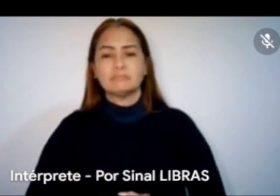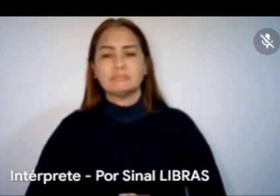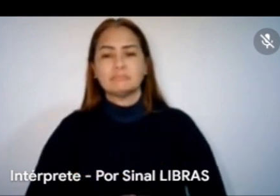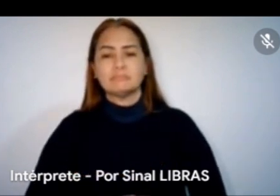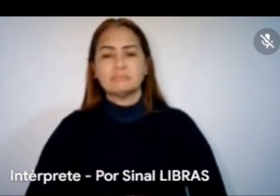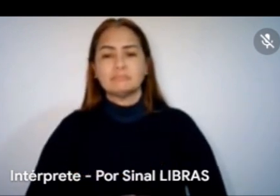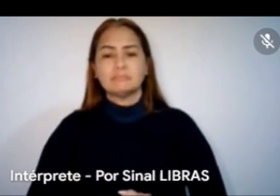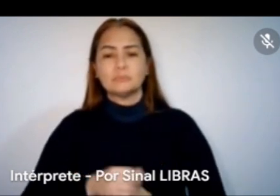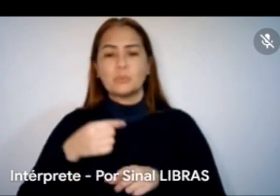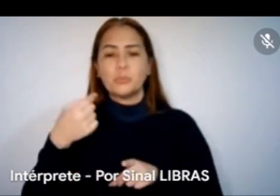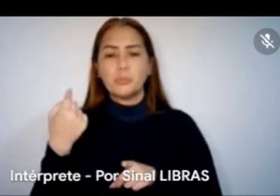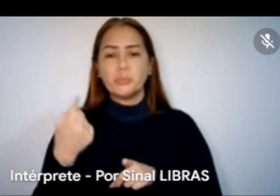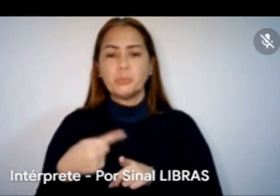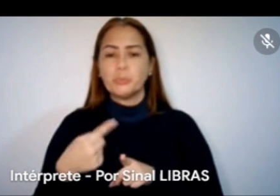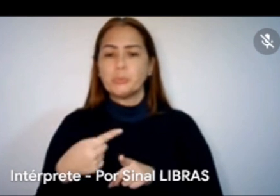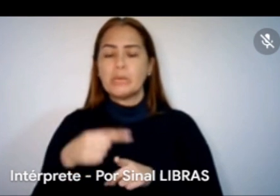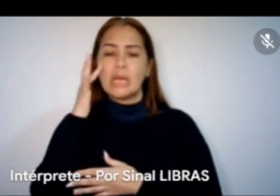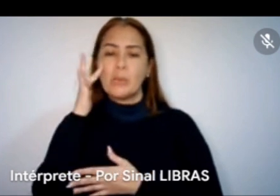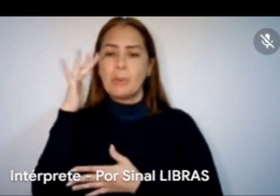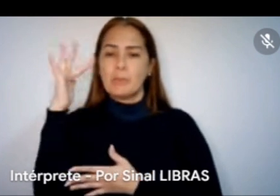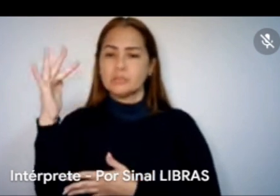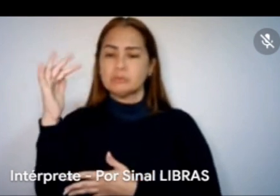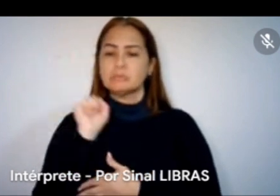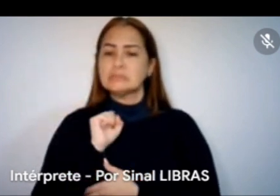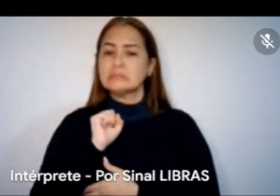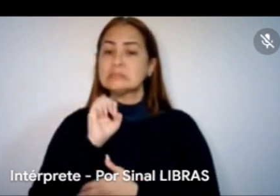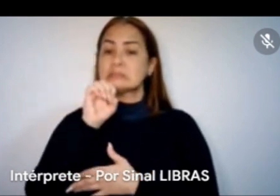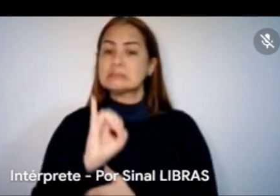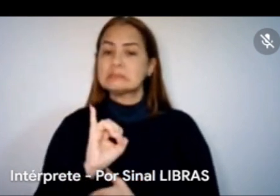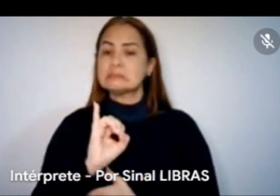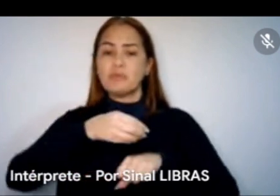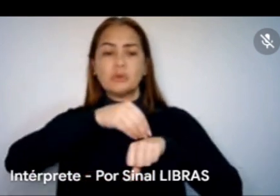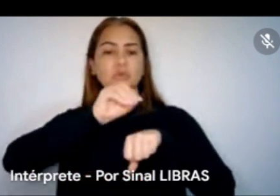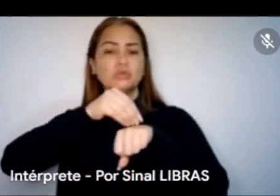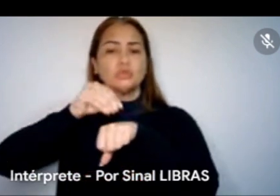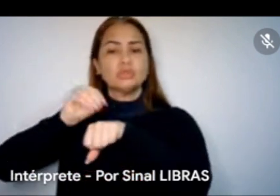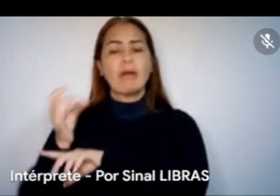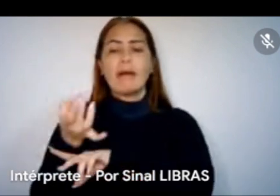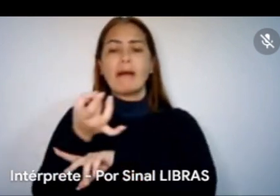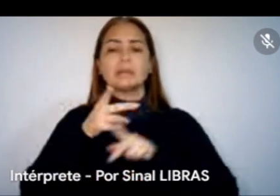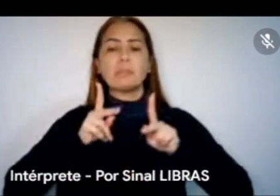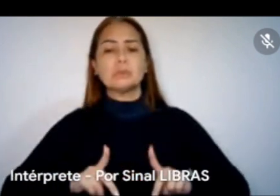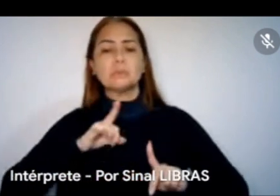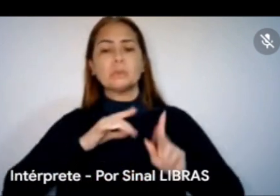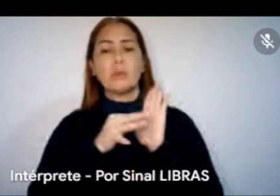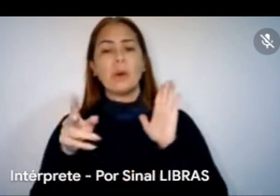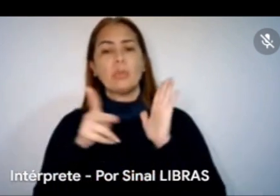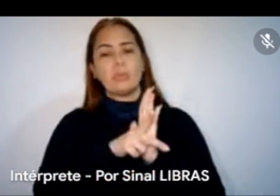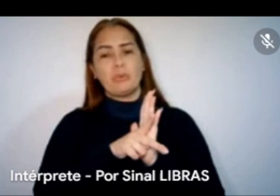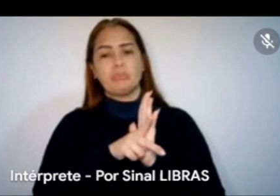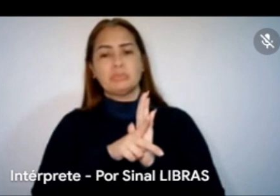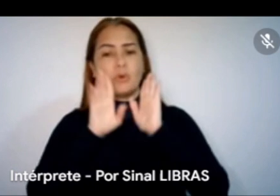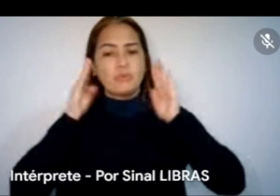Porque eu imagino que se a gente for sugerindo, cada um vai ter uma sugestão, né? Muito voltada para